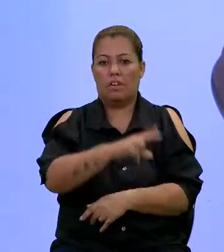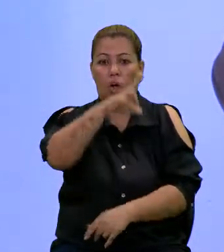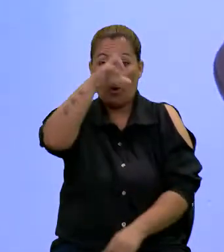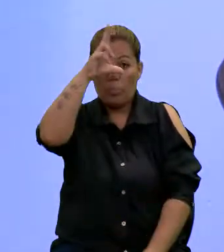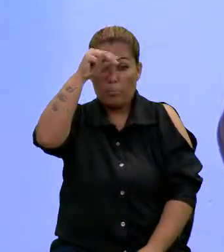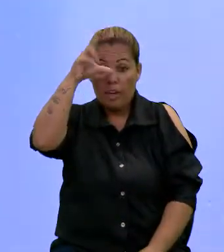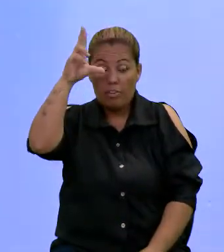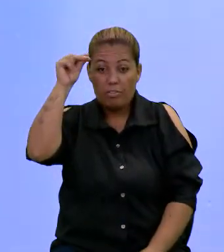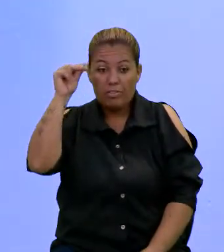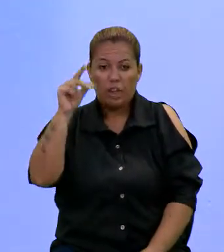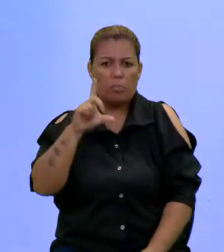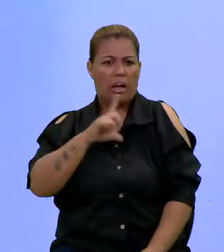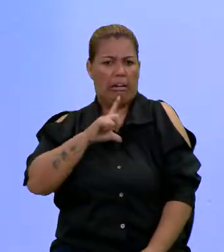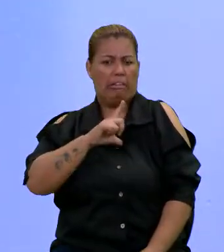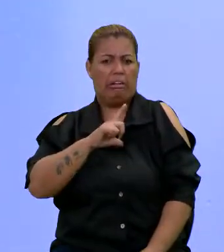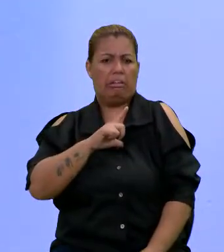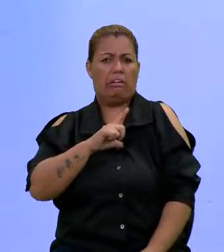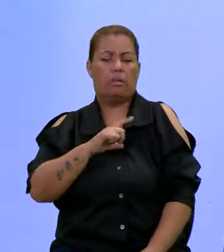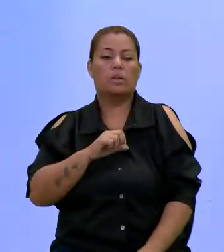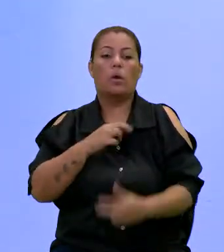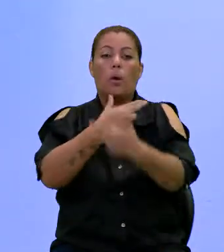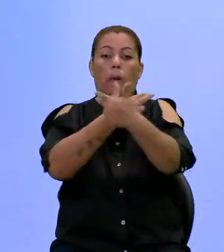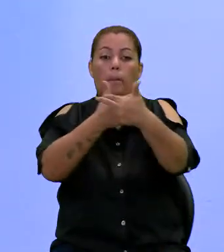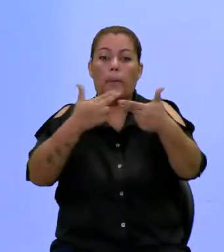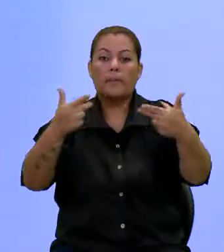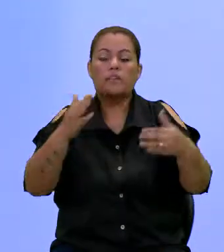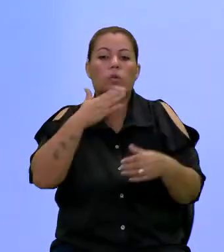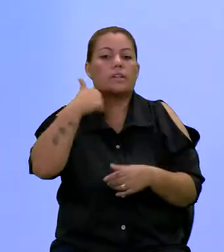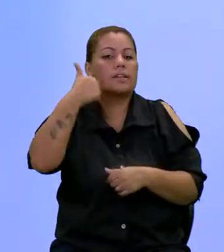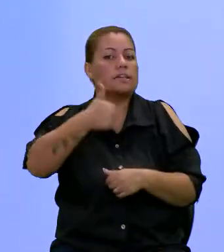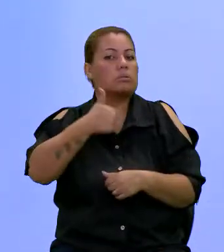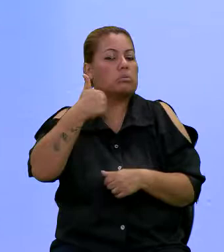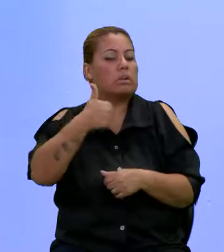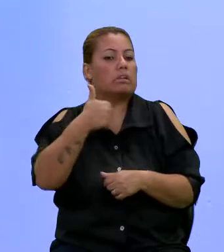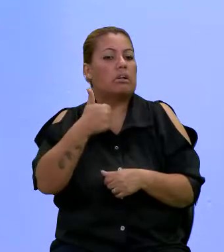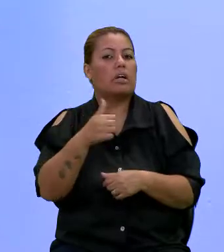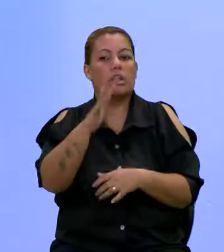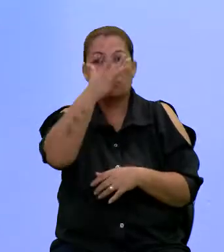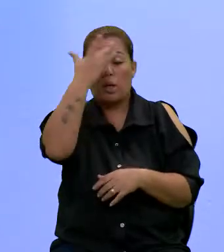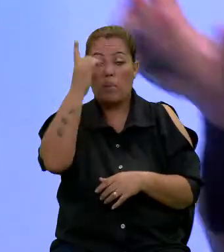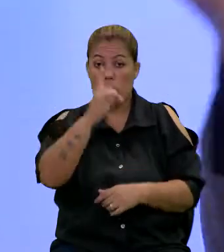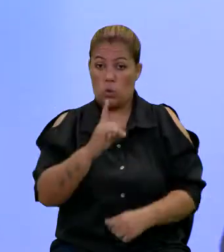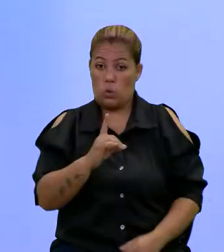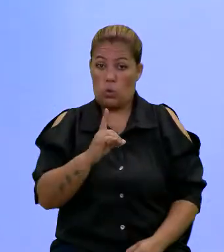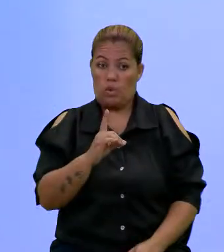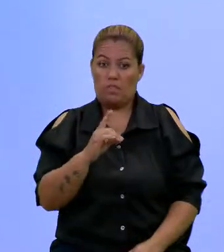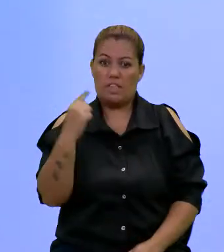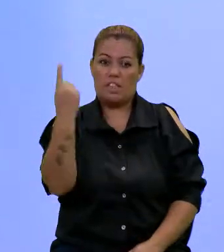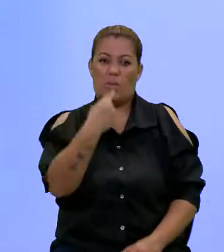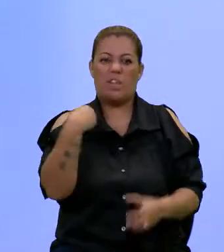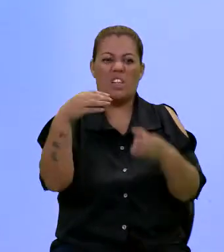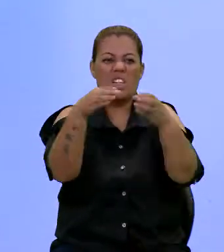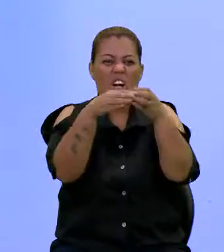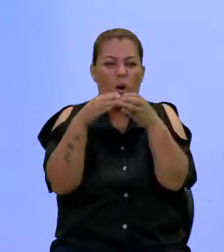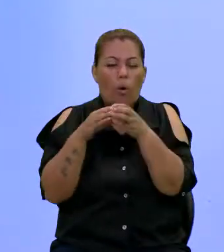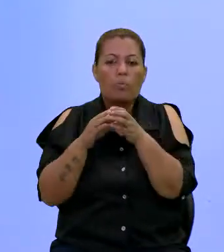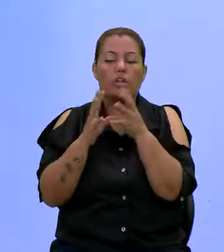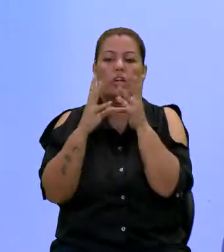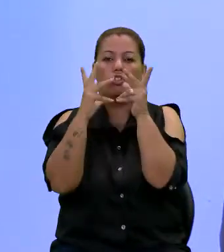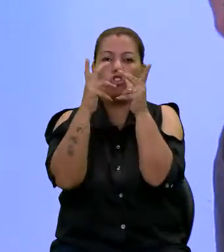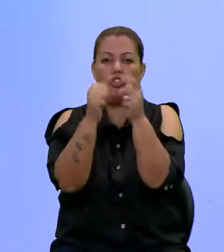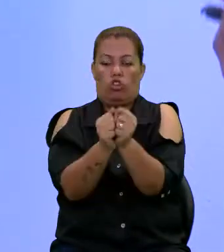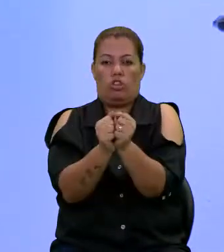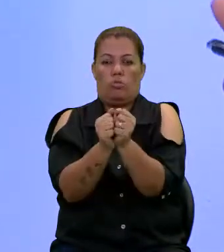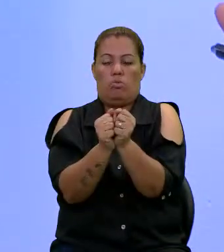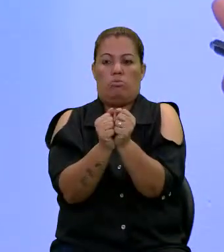que tenhamos muitas coisas aqui melhores para a pessoa com deficiência, para a nossa comunidade toda. Bom,